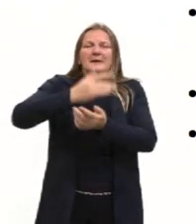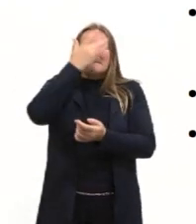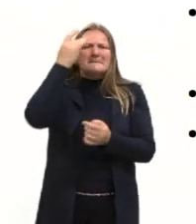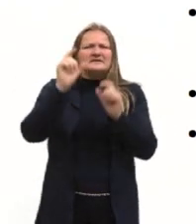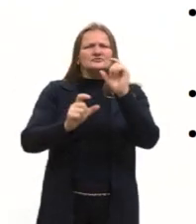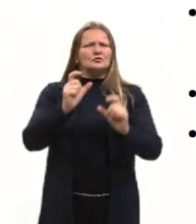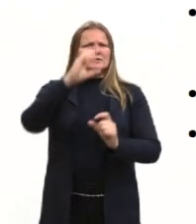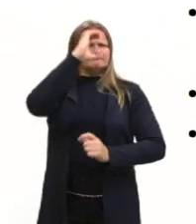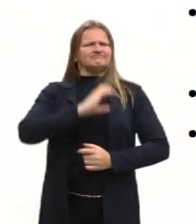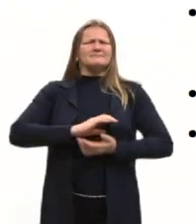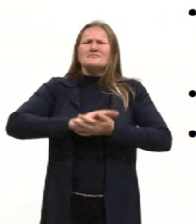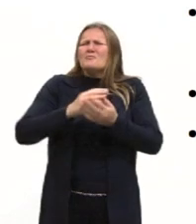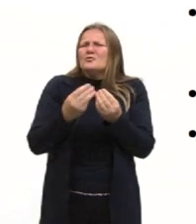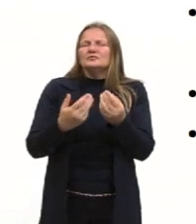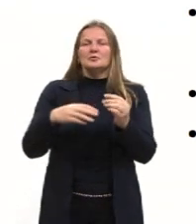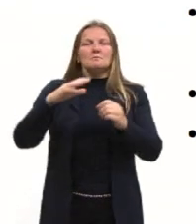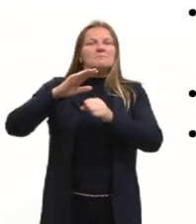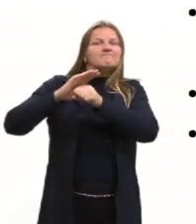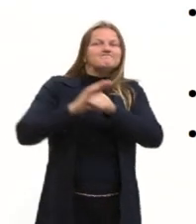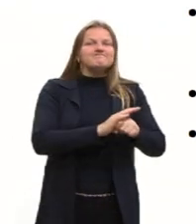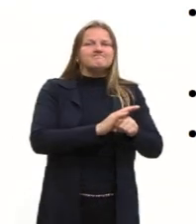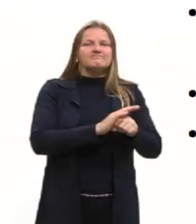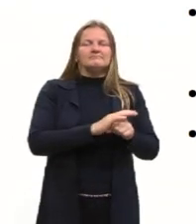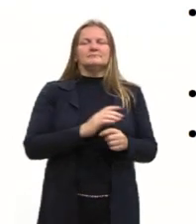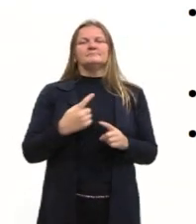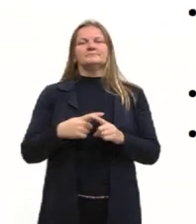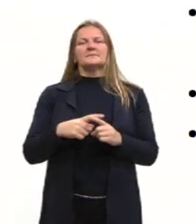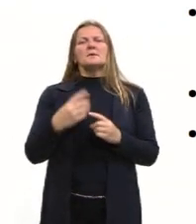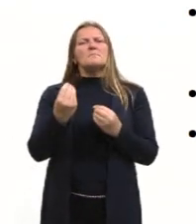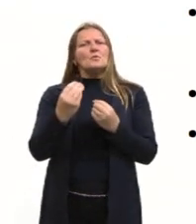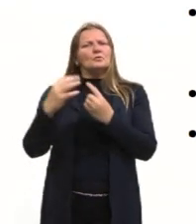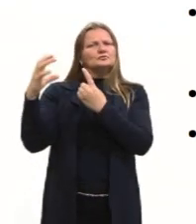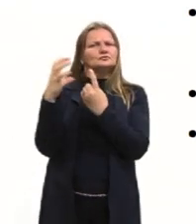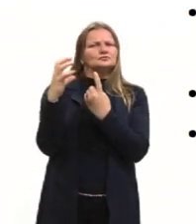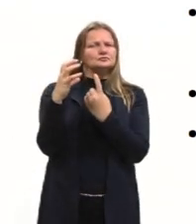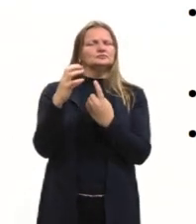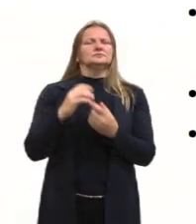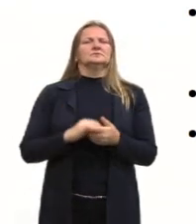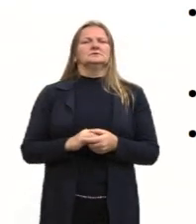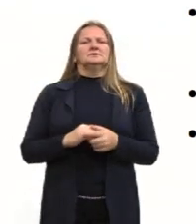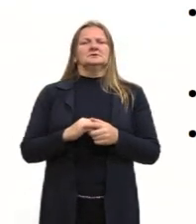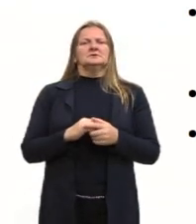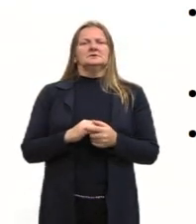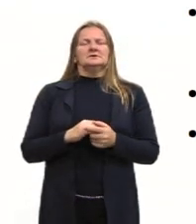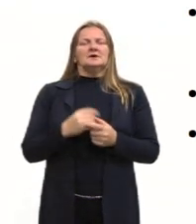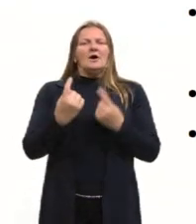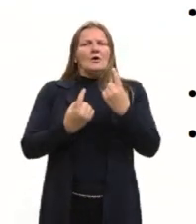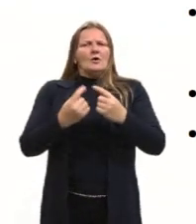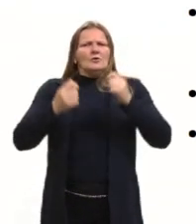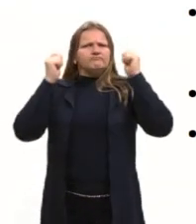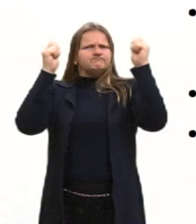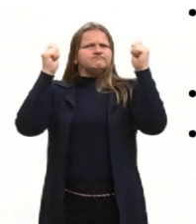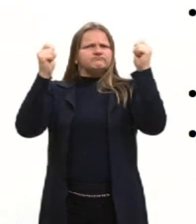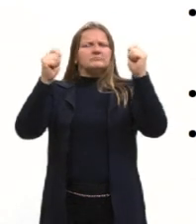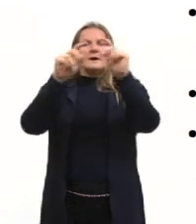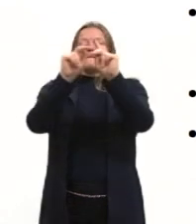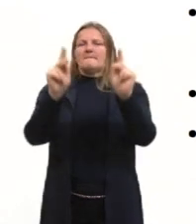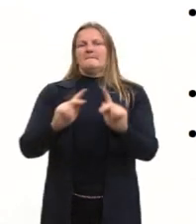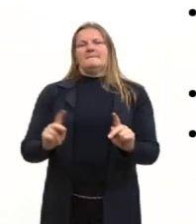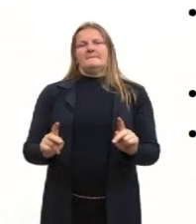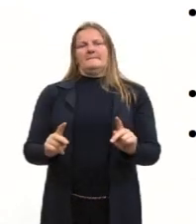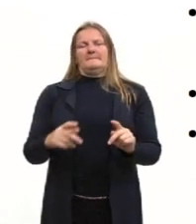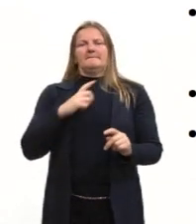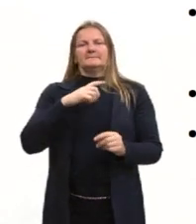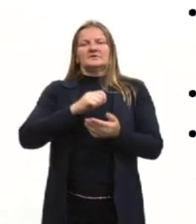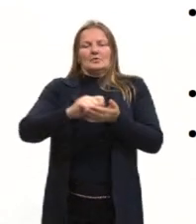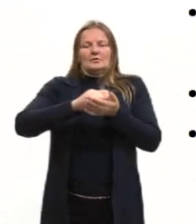já deveria bastar para a gente condenar ela. Muitos dos opositores da ditadura e gente que fazia protesto pacífico, que às vezes